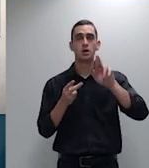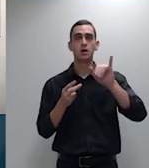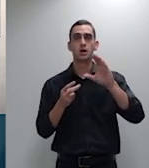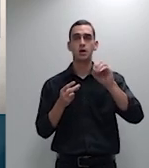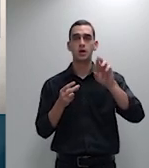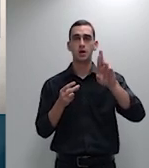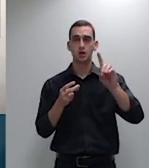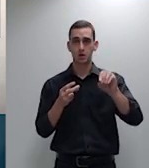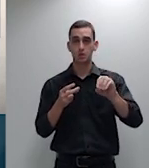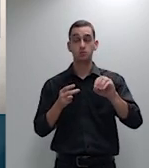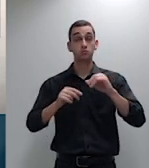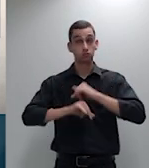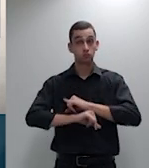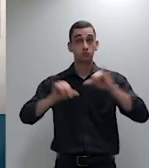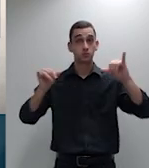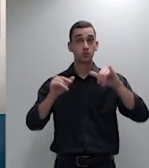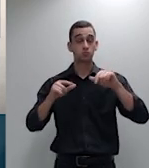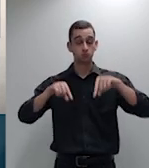unanimidade